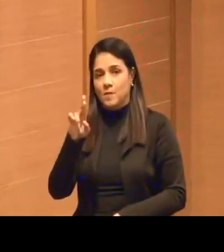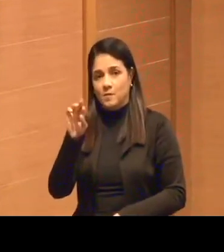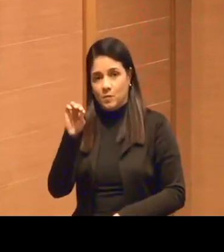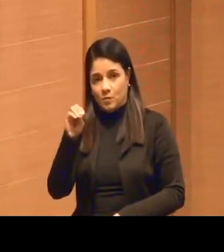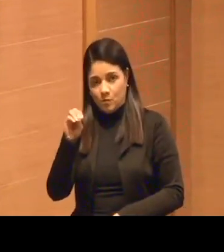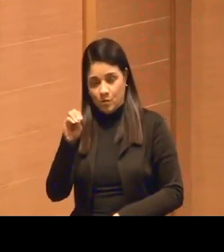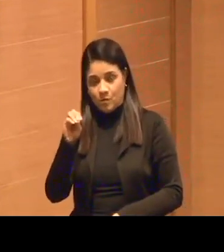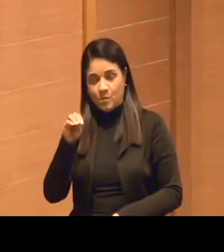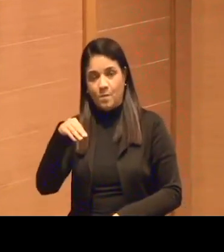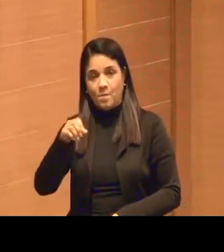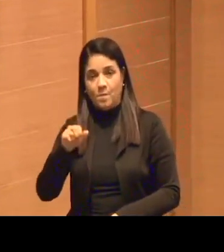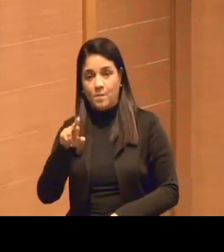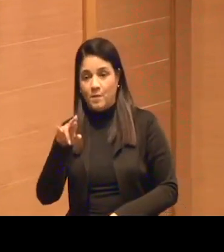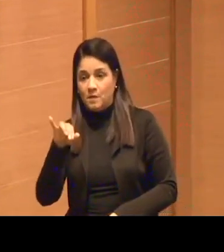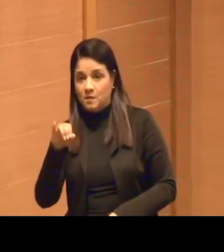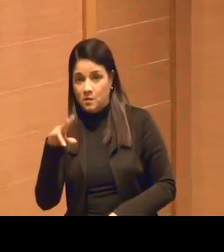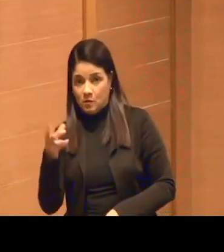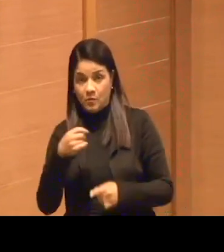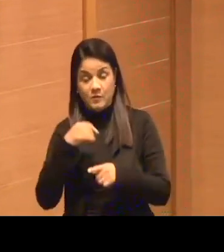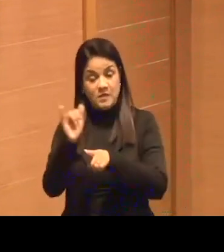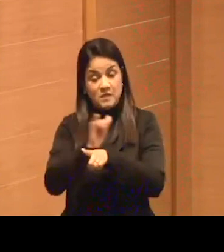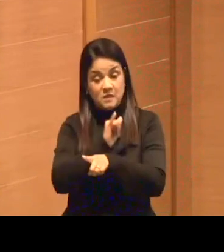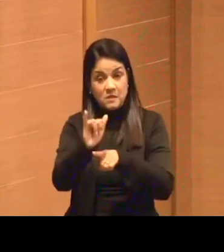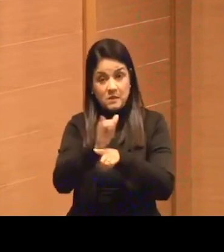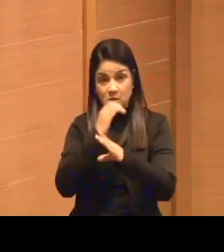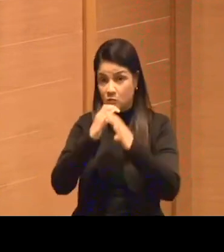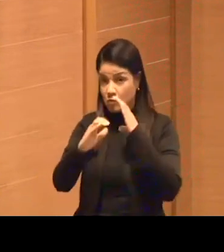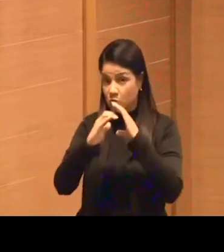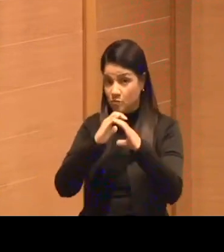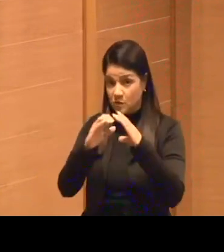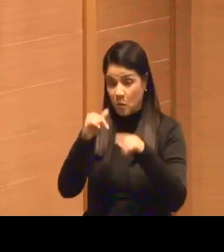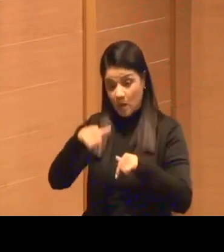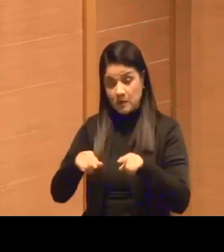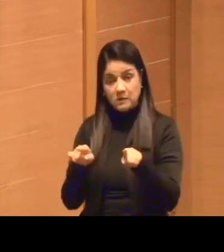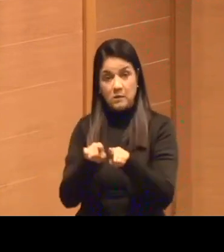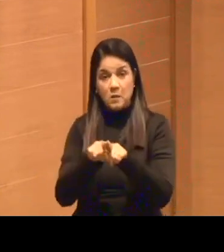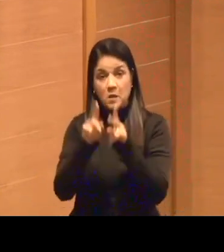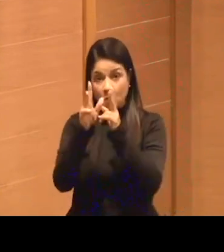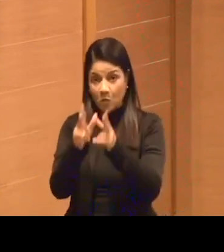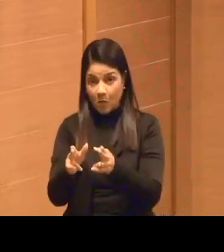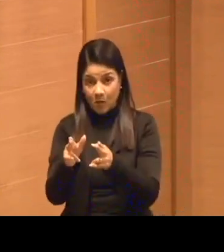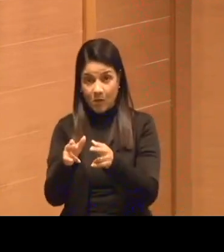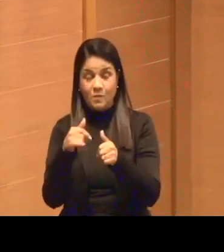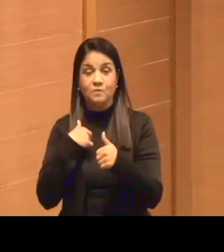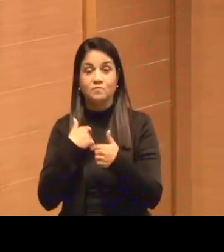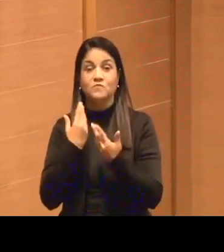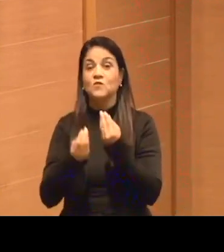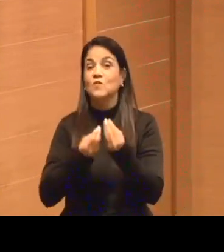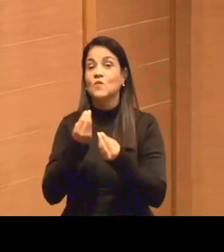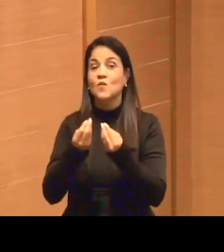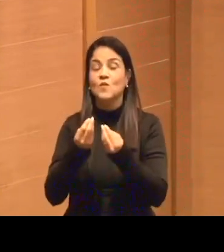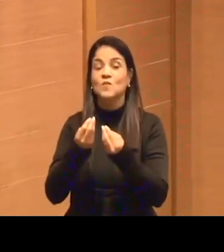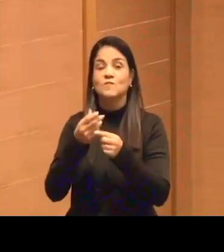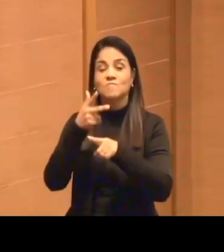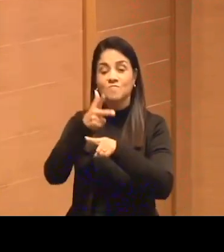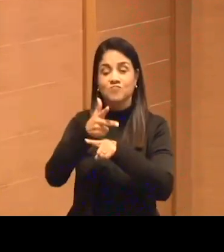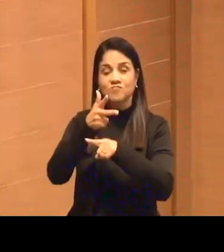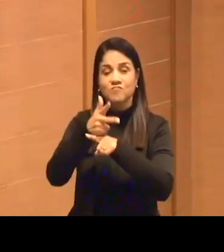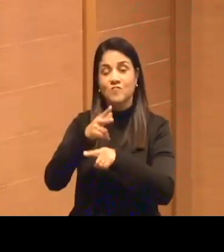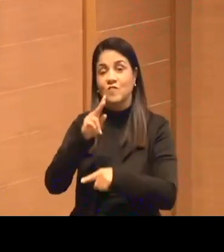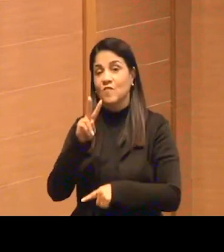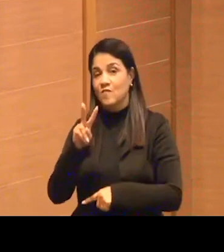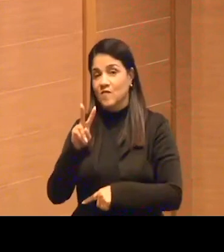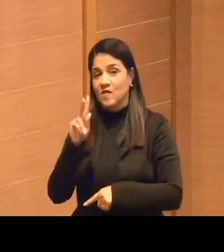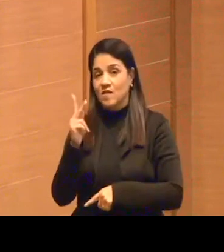estratégia de comunicação, e aqui também acontecia isso, não sei por que caminho, mas com essas produções desses VHS.